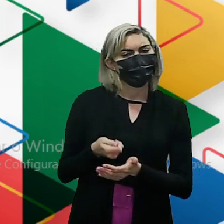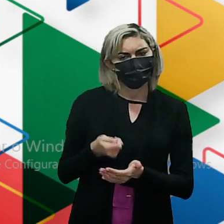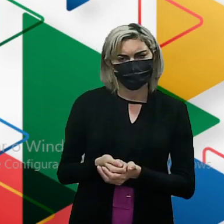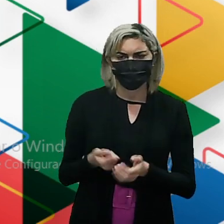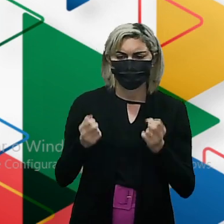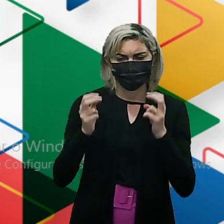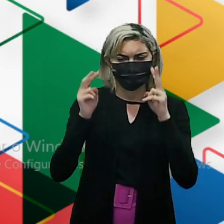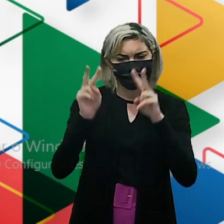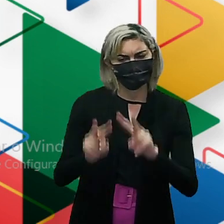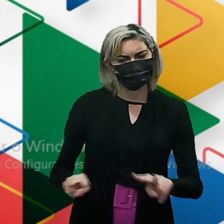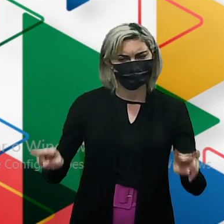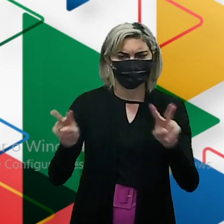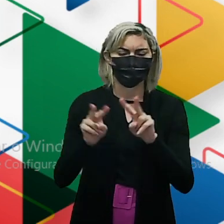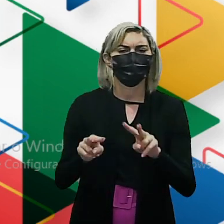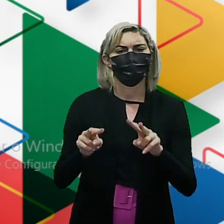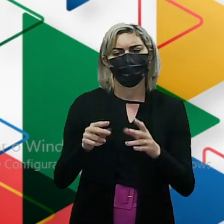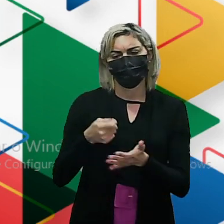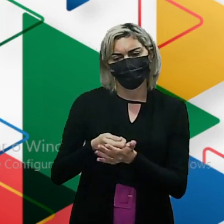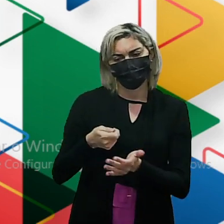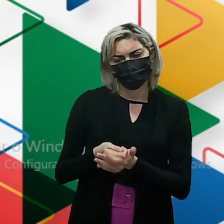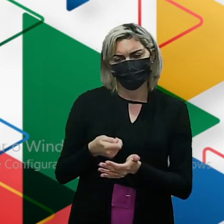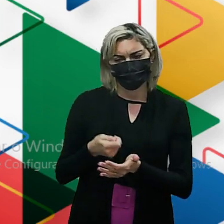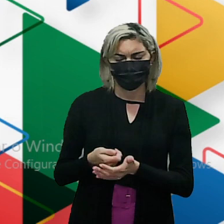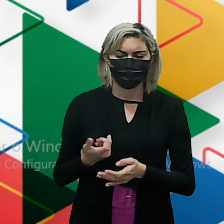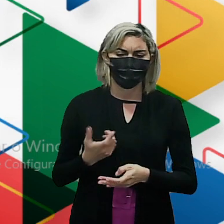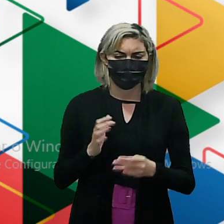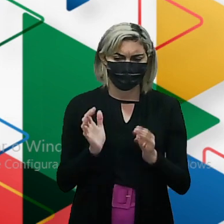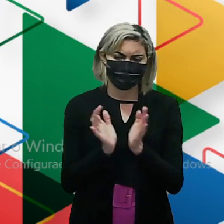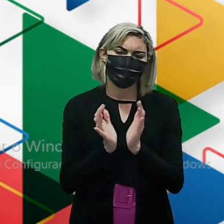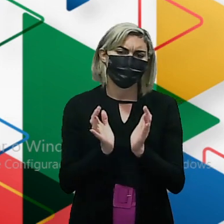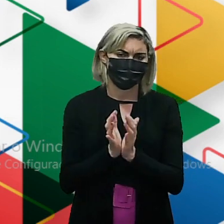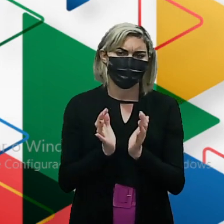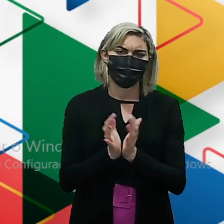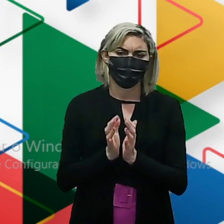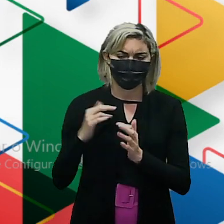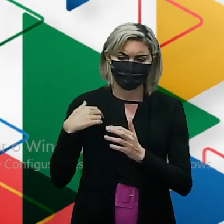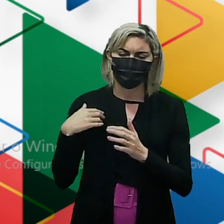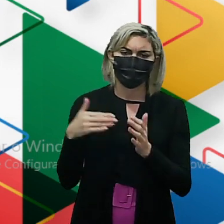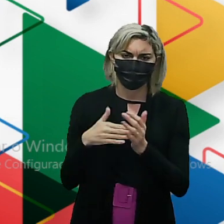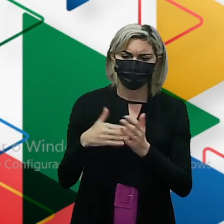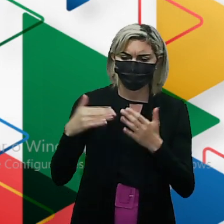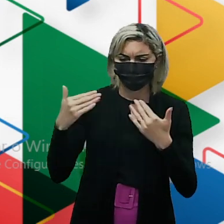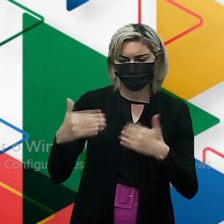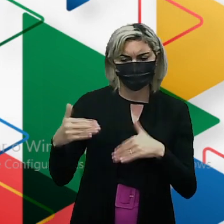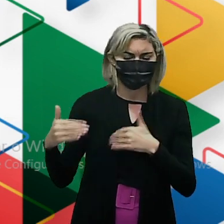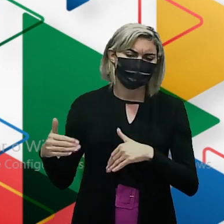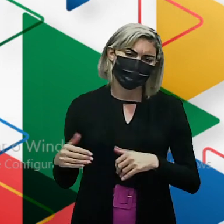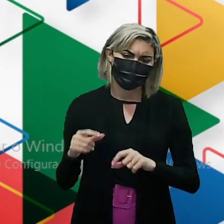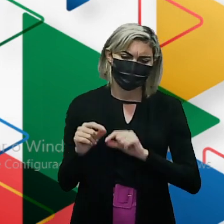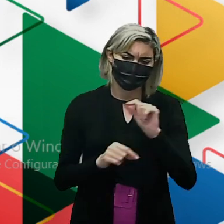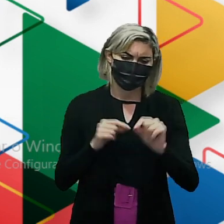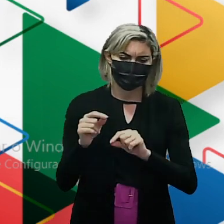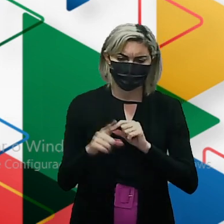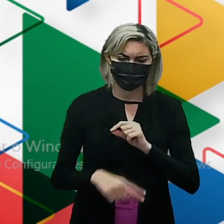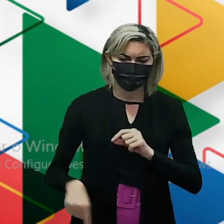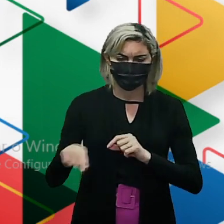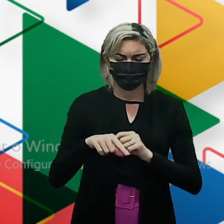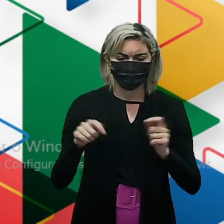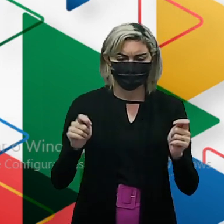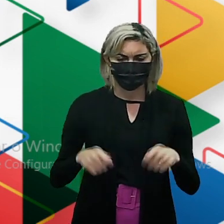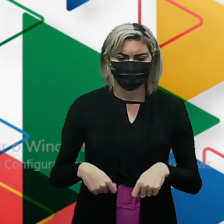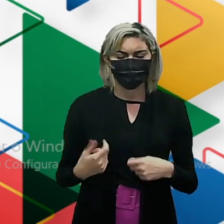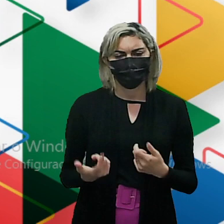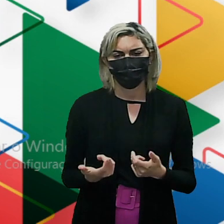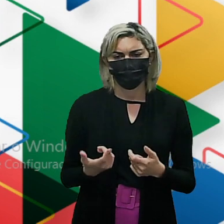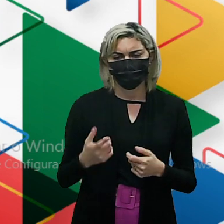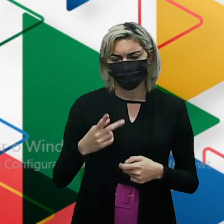visualizei Tanta cobrança Desse grupo funcional Nas últimas provas O que nos possibilita Dizer